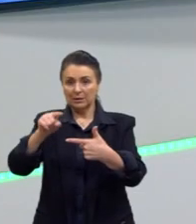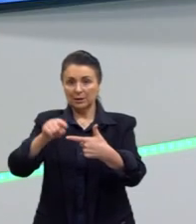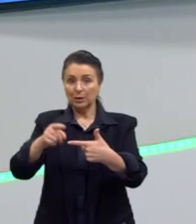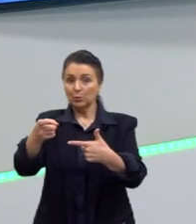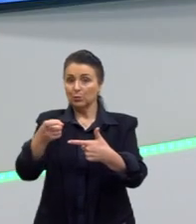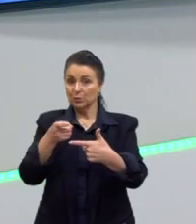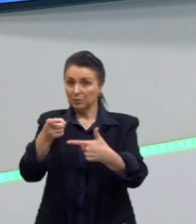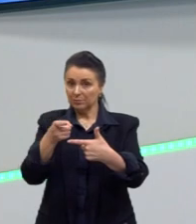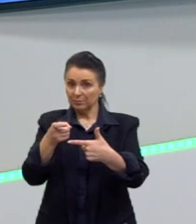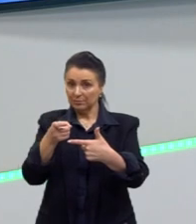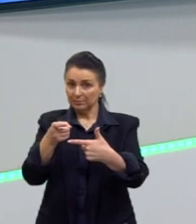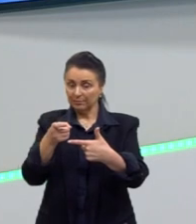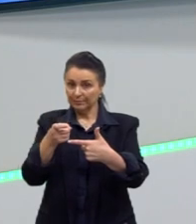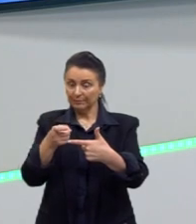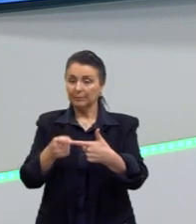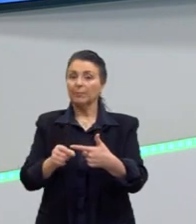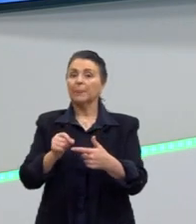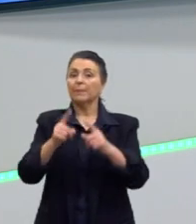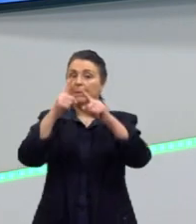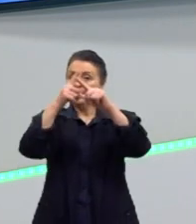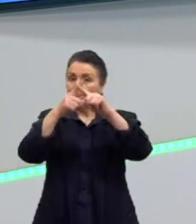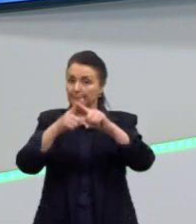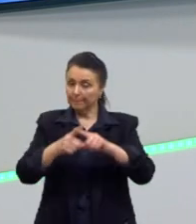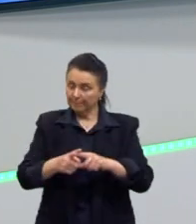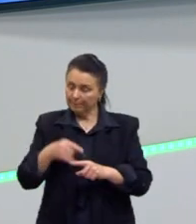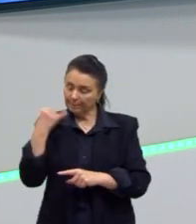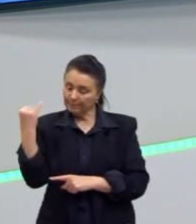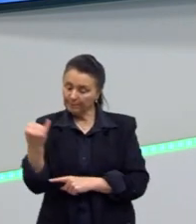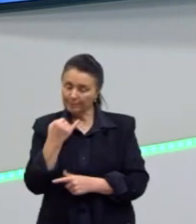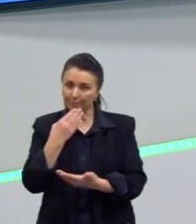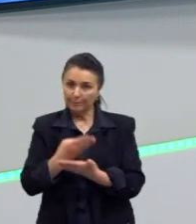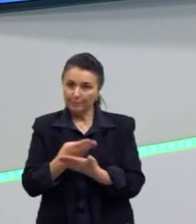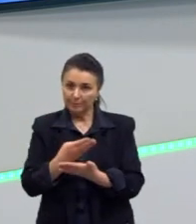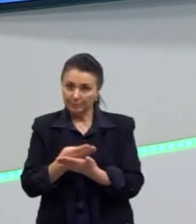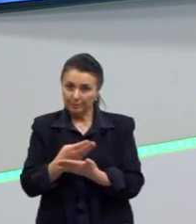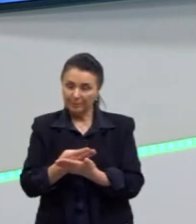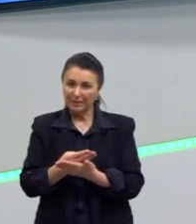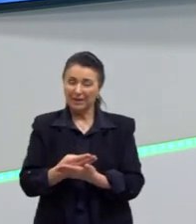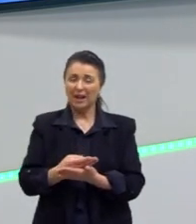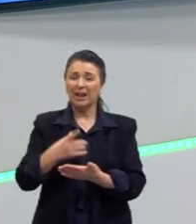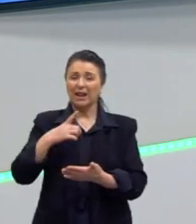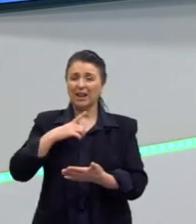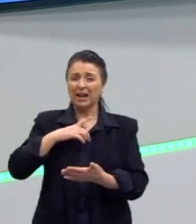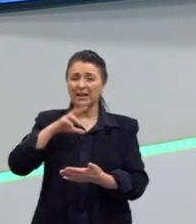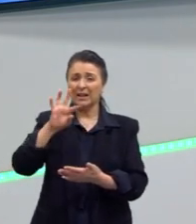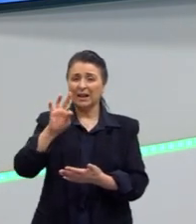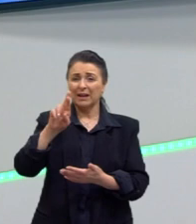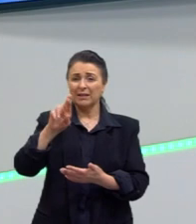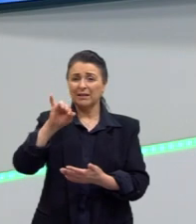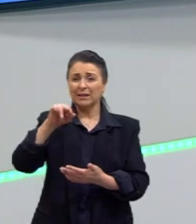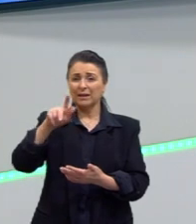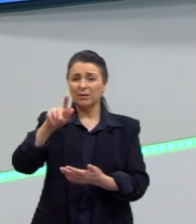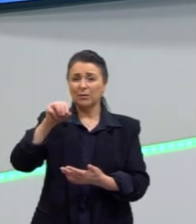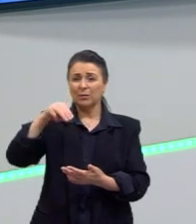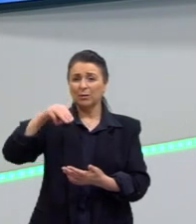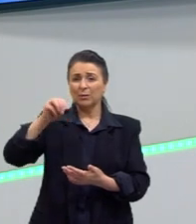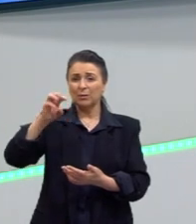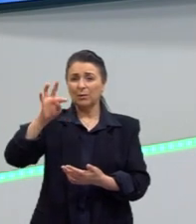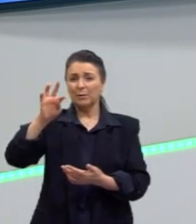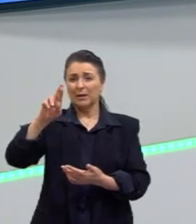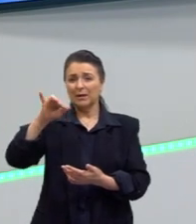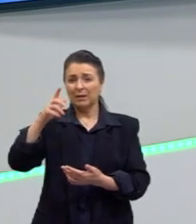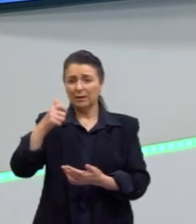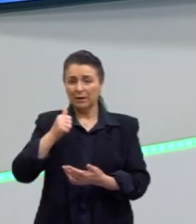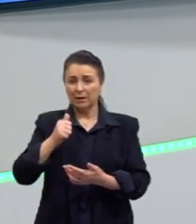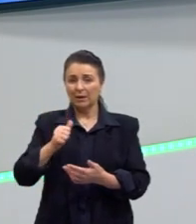Uma das propriedades muito importantes que a gente estudou lá na trigonometria são as razões métricas. E aqui